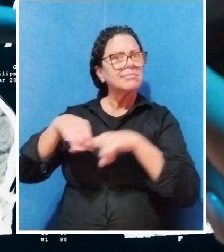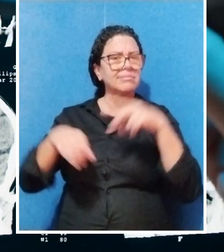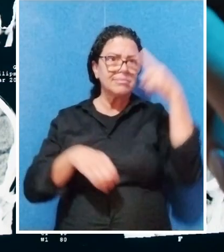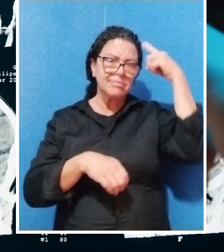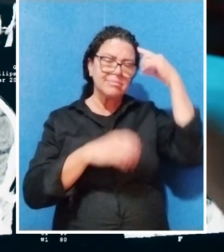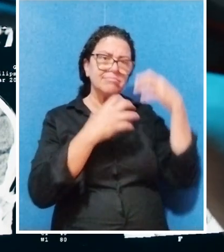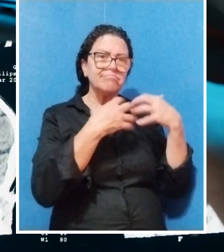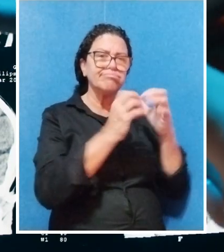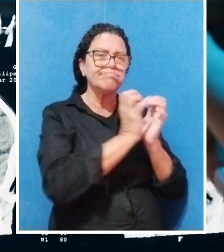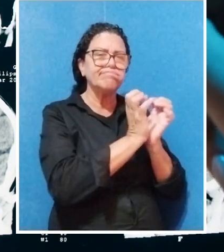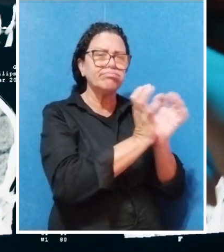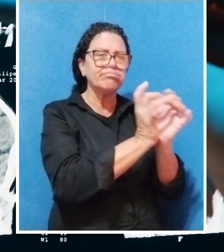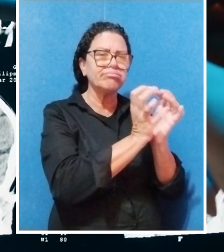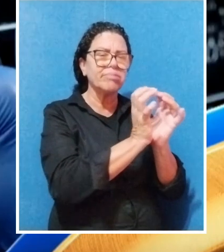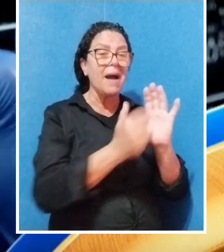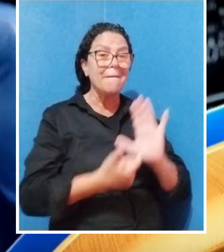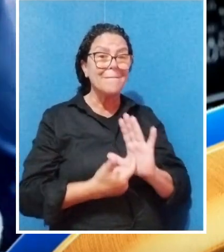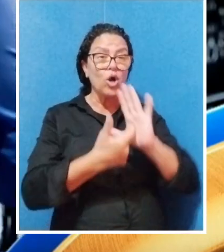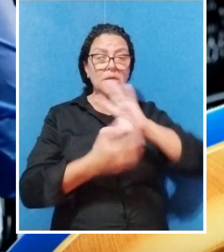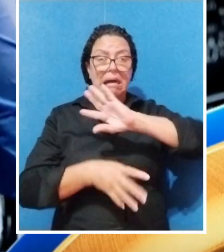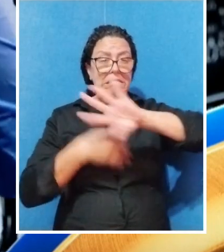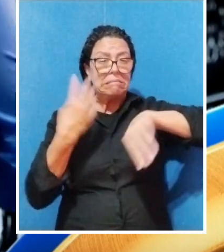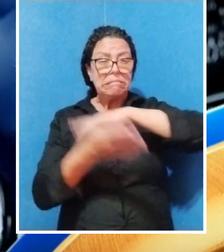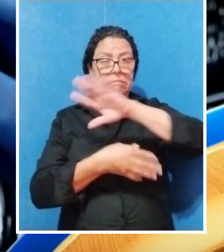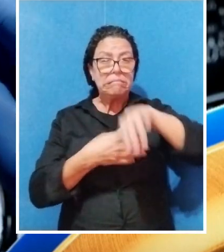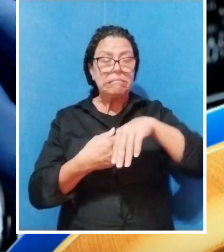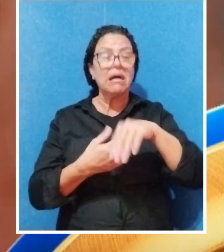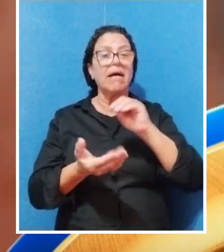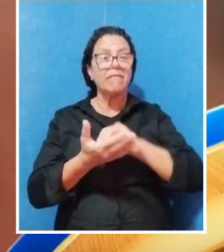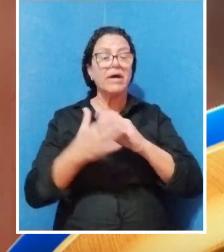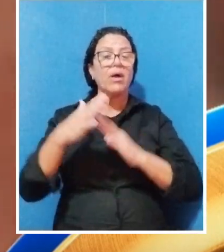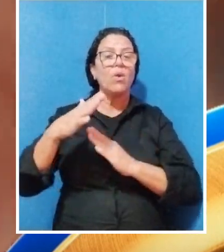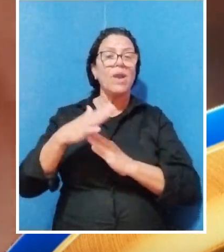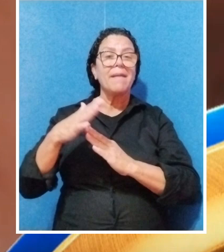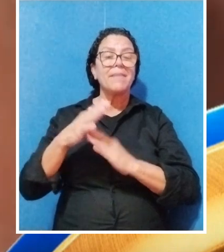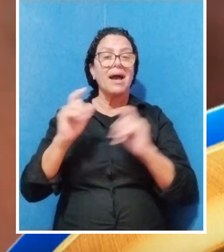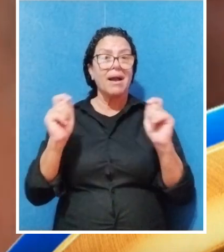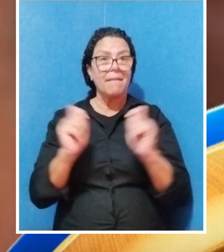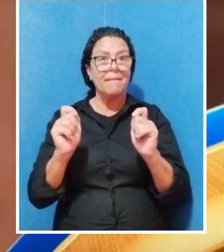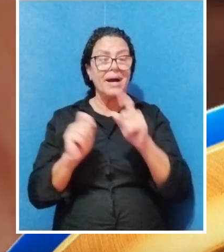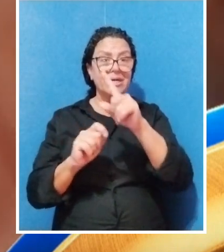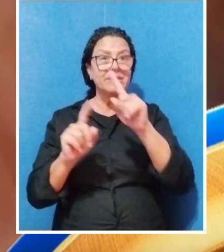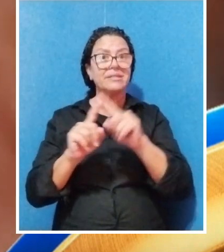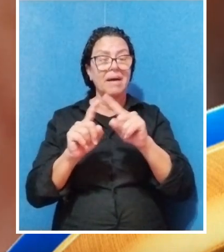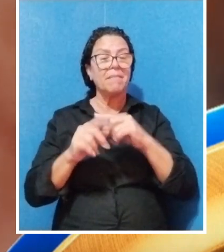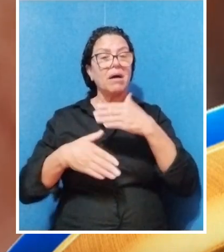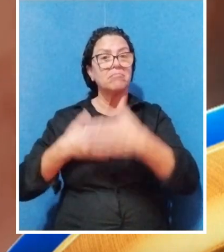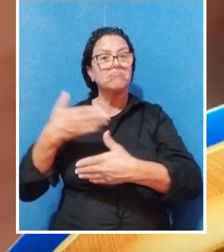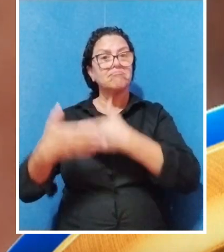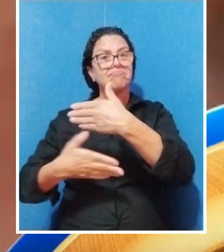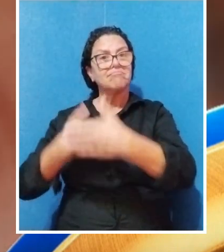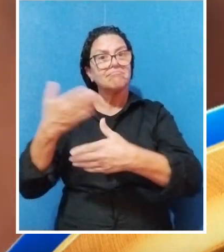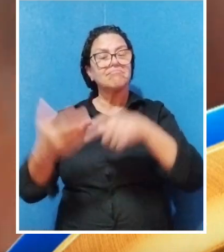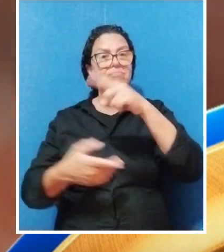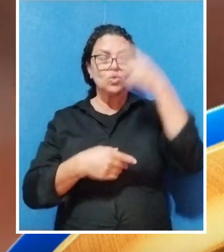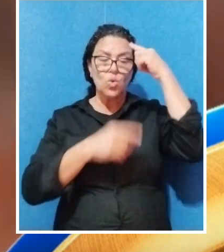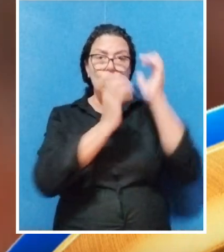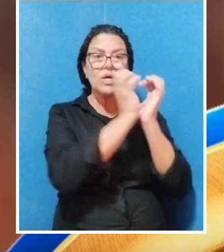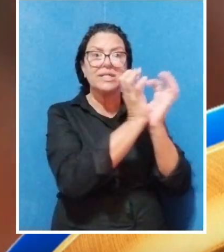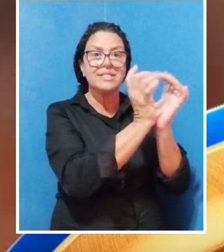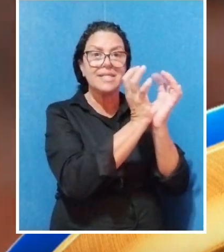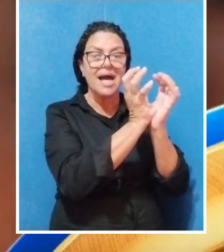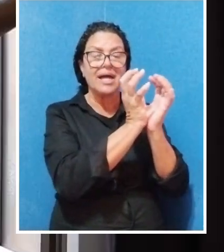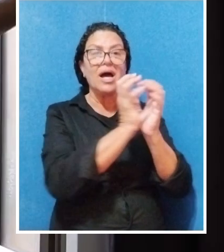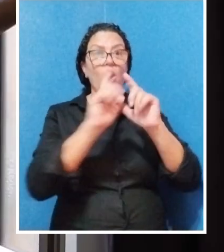magnética cerebral, mostrando que a desordem excessiva limita a capacidade do processamento